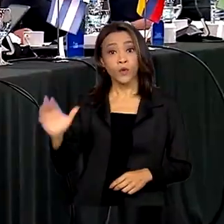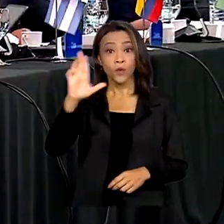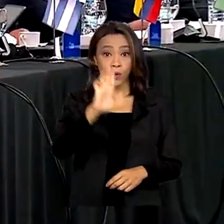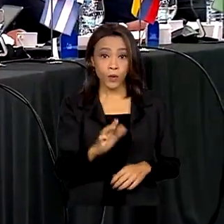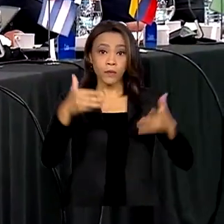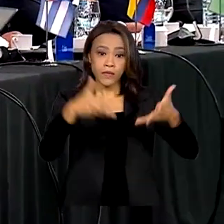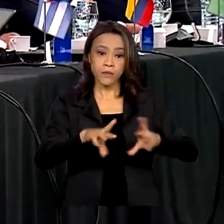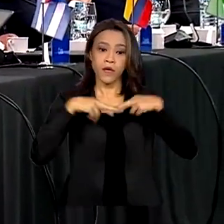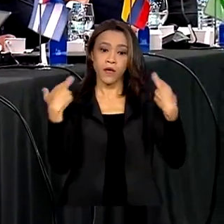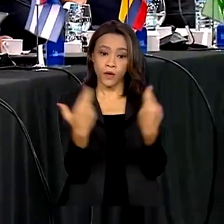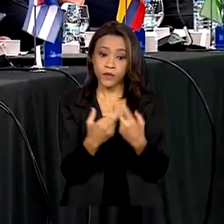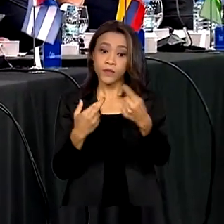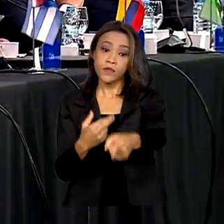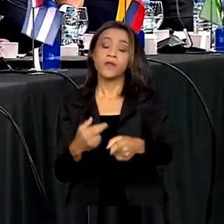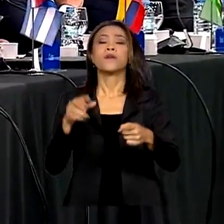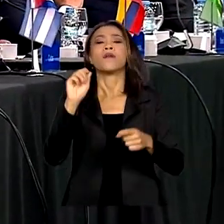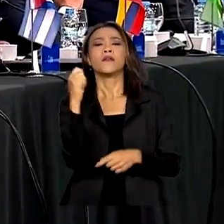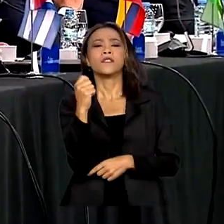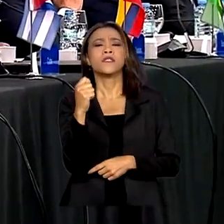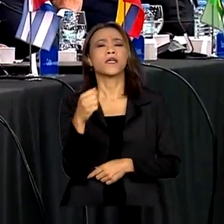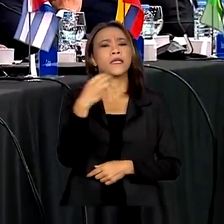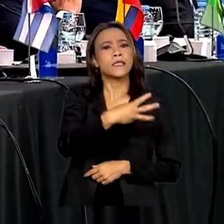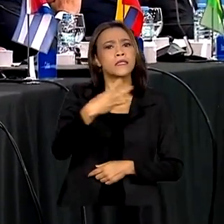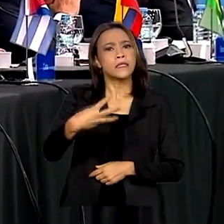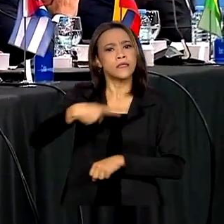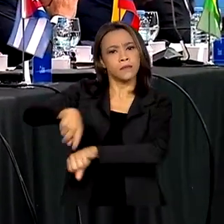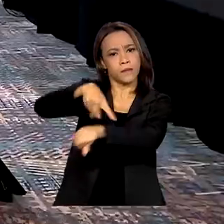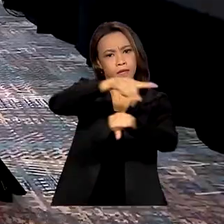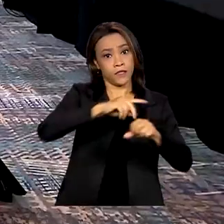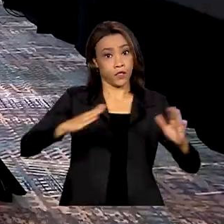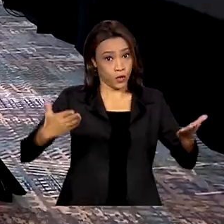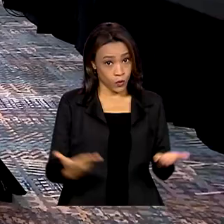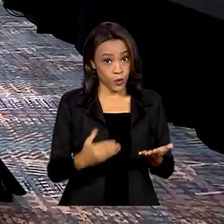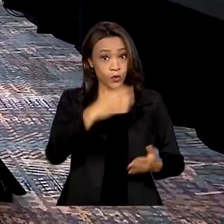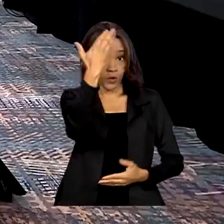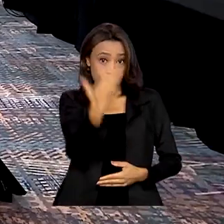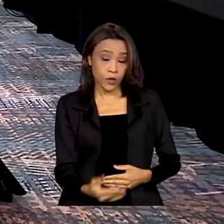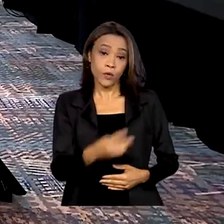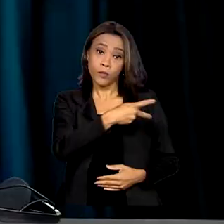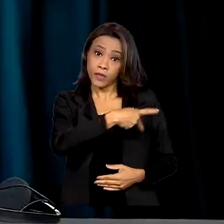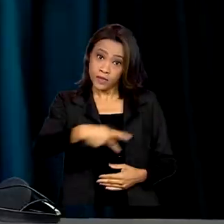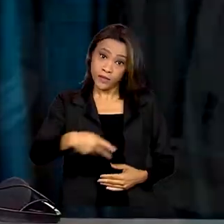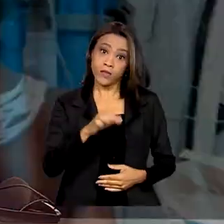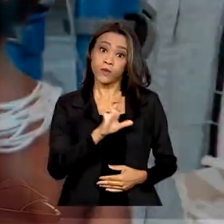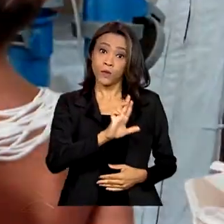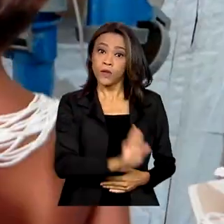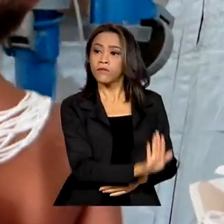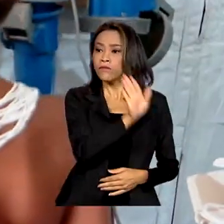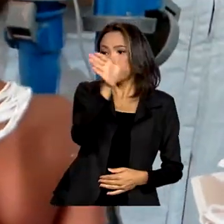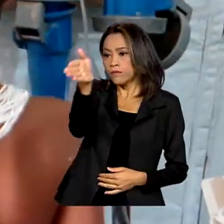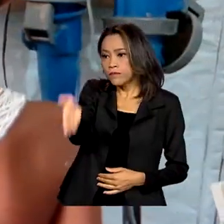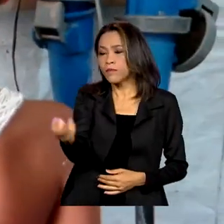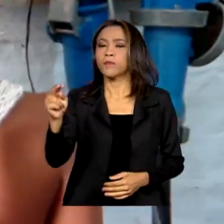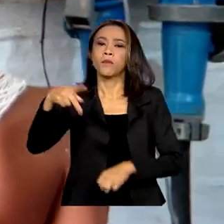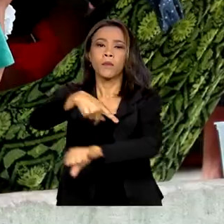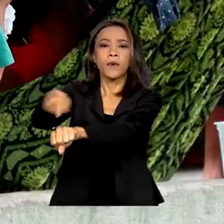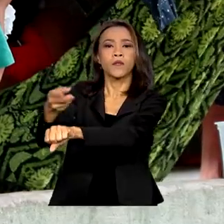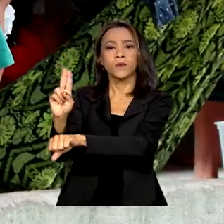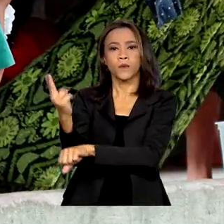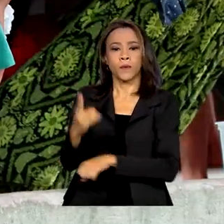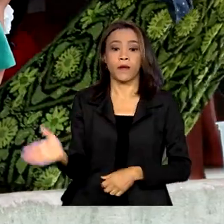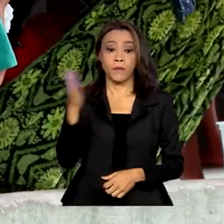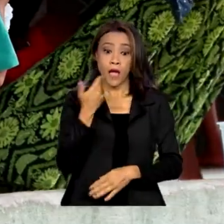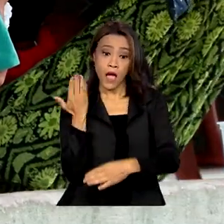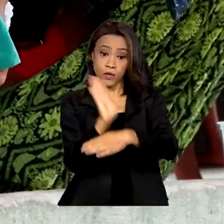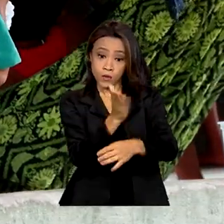33 países. E hoje o presidente segue para visita oficial ao Uruguai. Ajuda humanitária ao povo